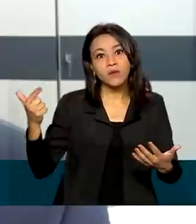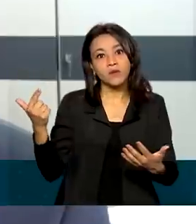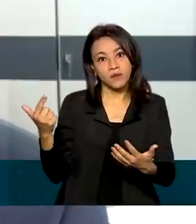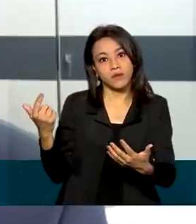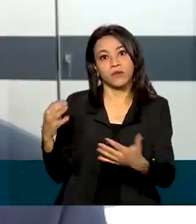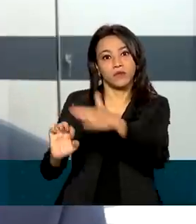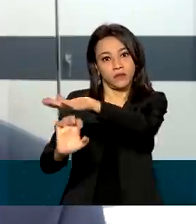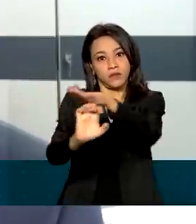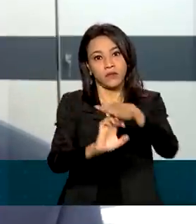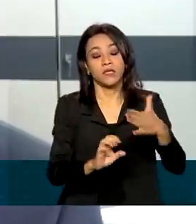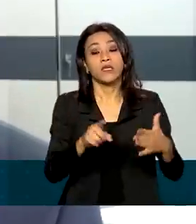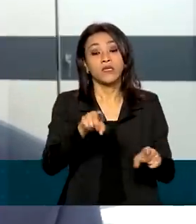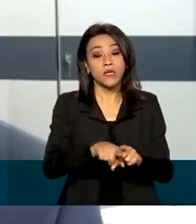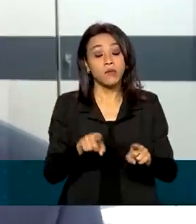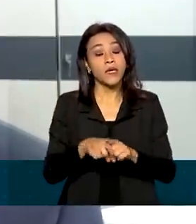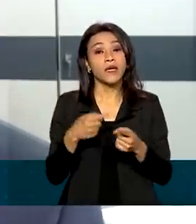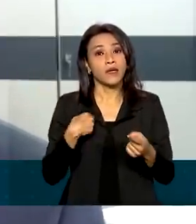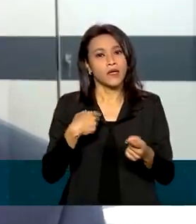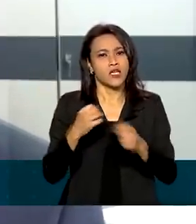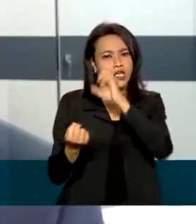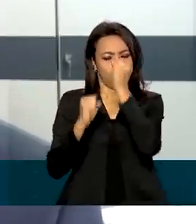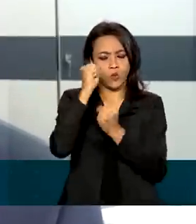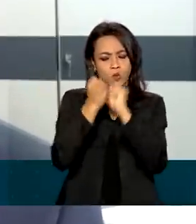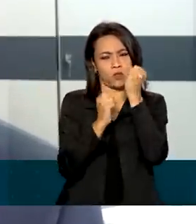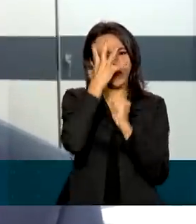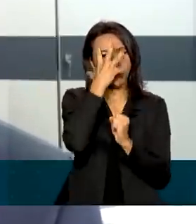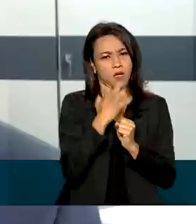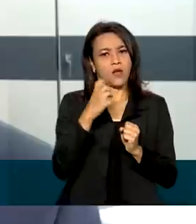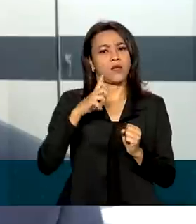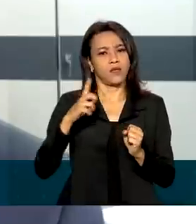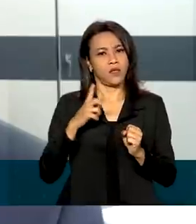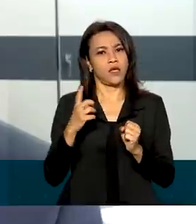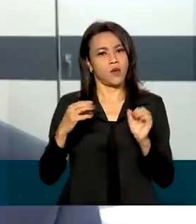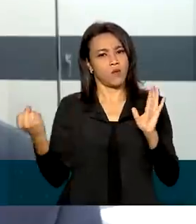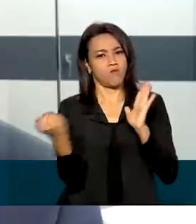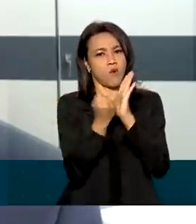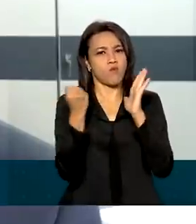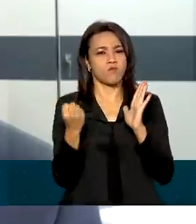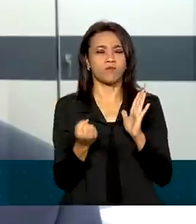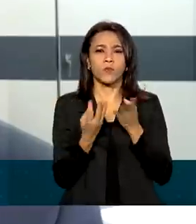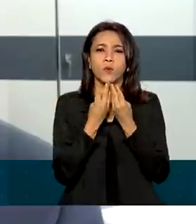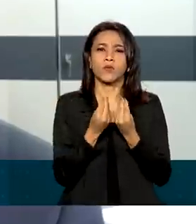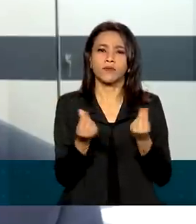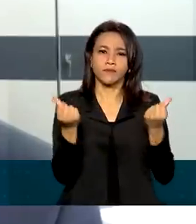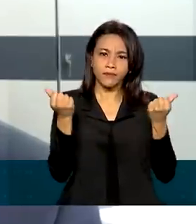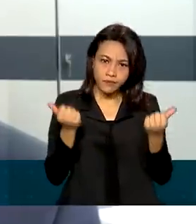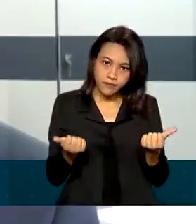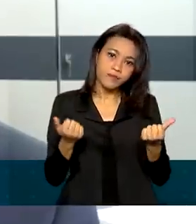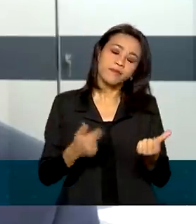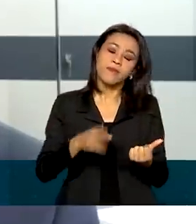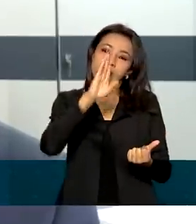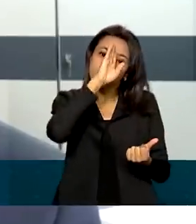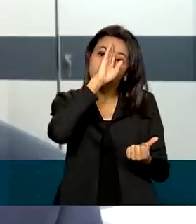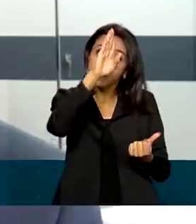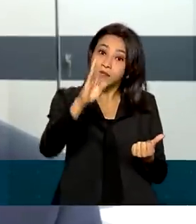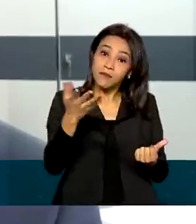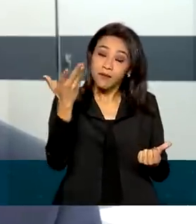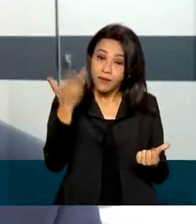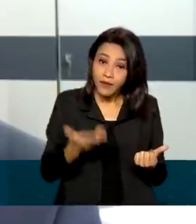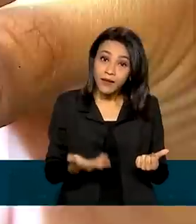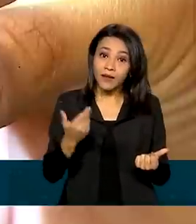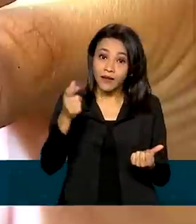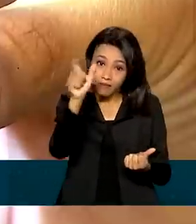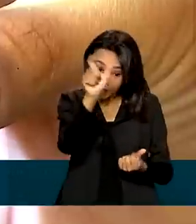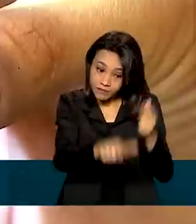favorecendo as indústrias sérias que possuem controle de qualidade e o principal ator dessa cadeia, que é o